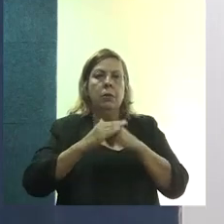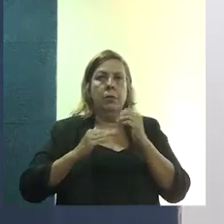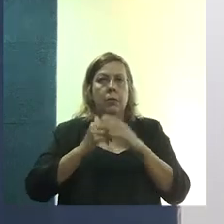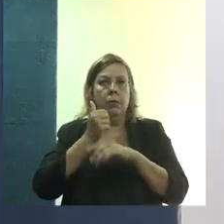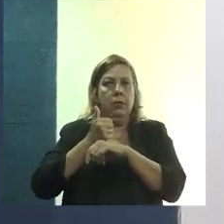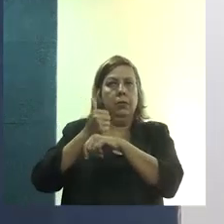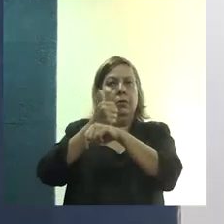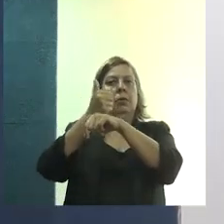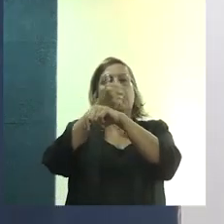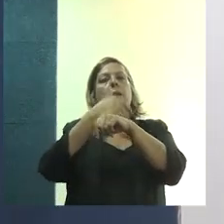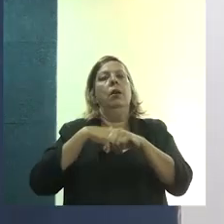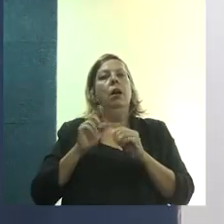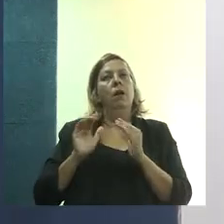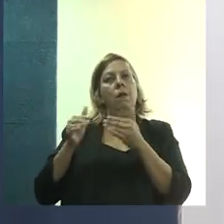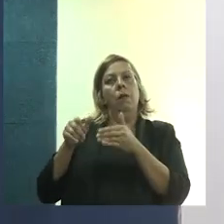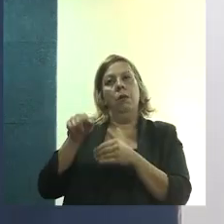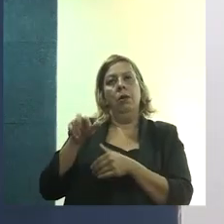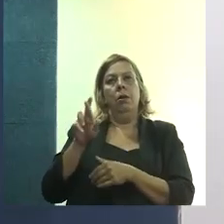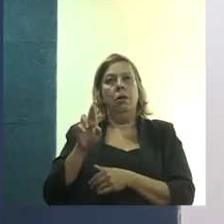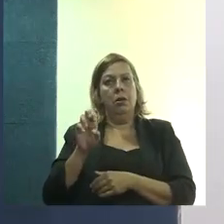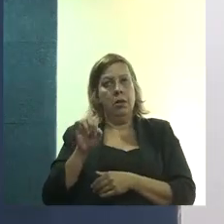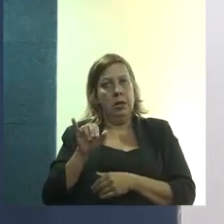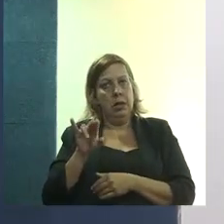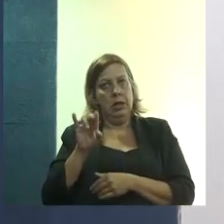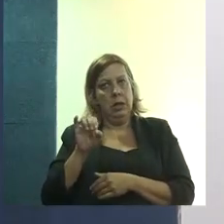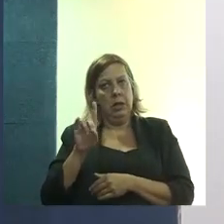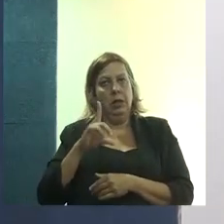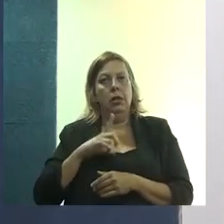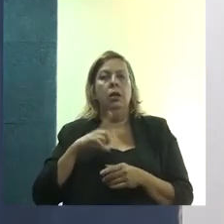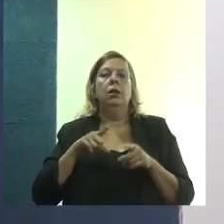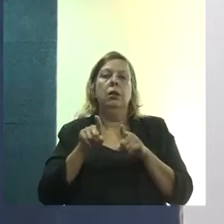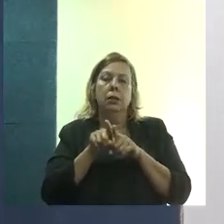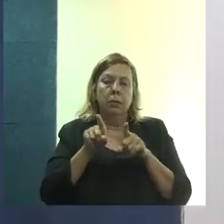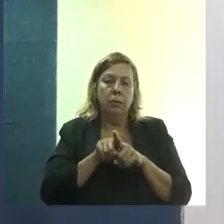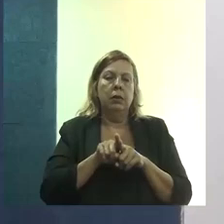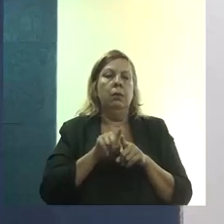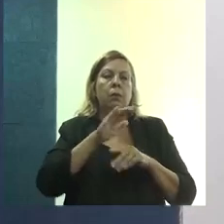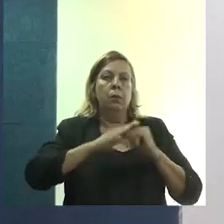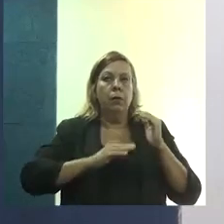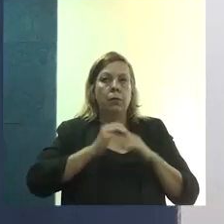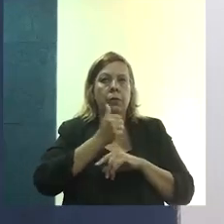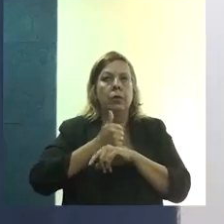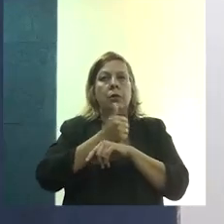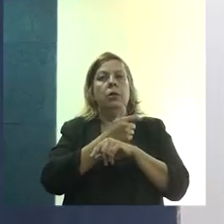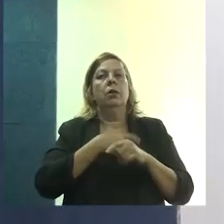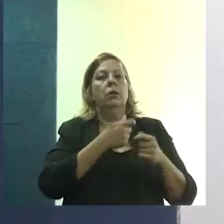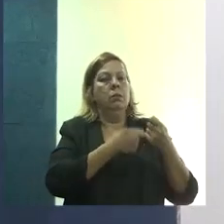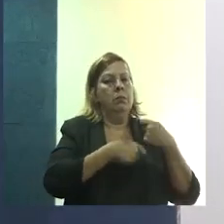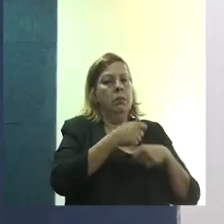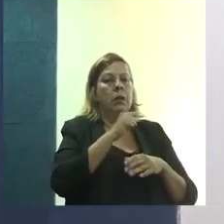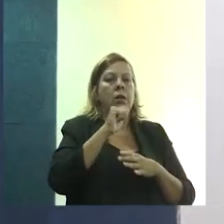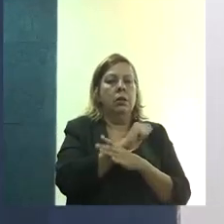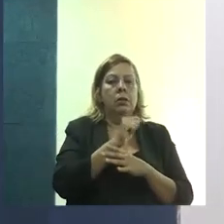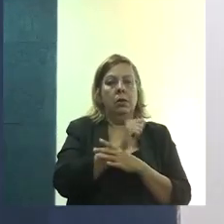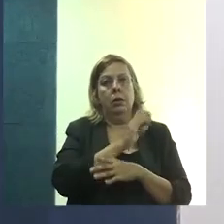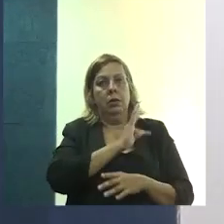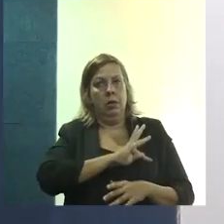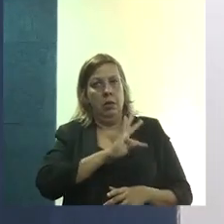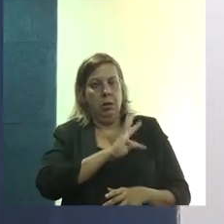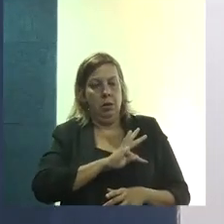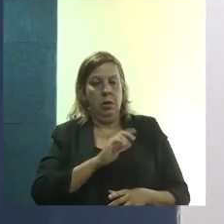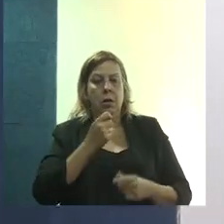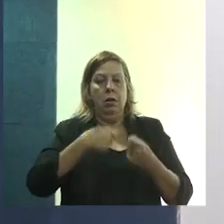profissional, que é a residência, e a atuação profissional em Atis, que são os escritórios de assessoria técnica.